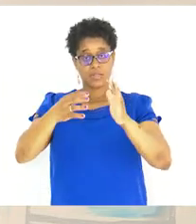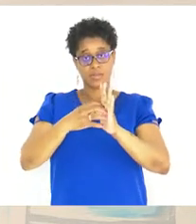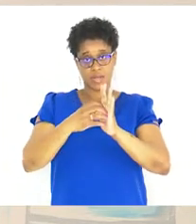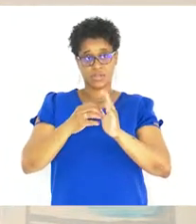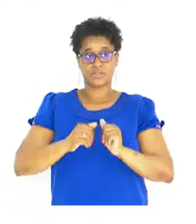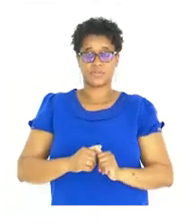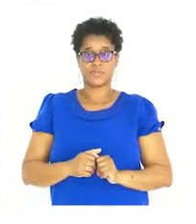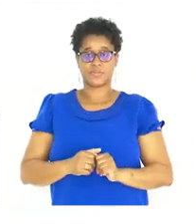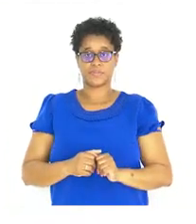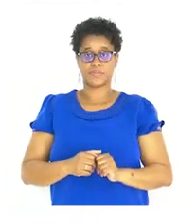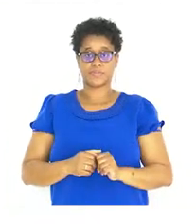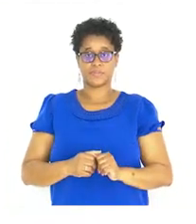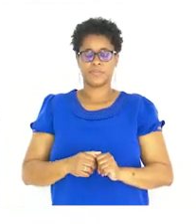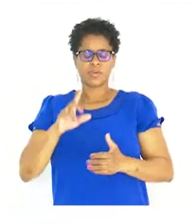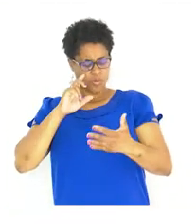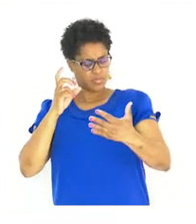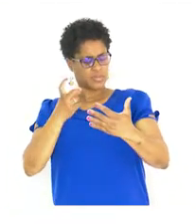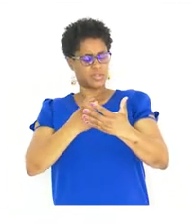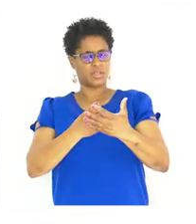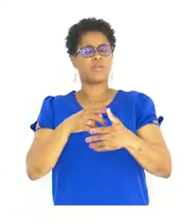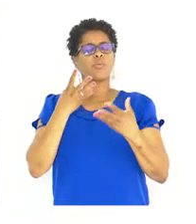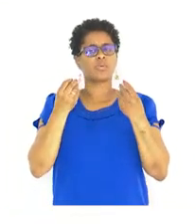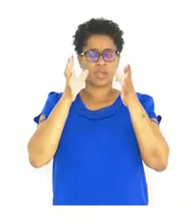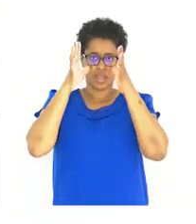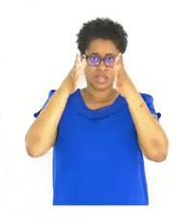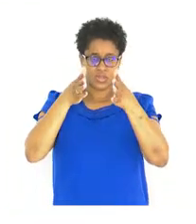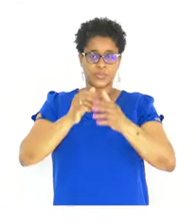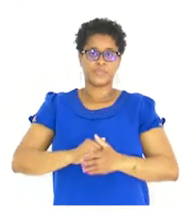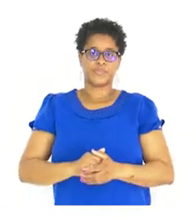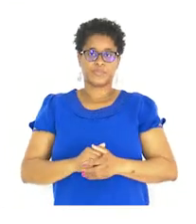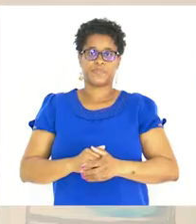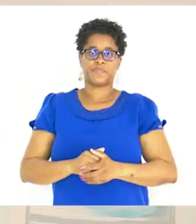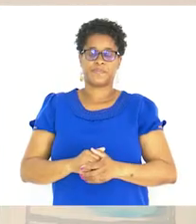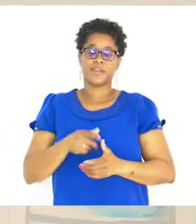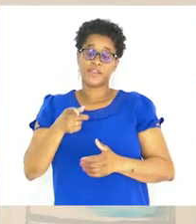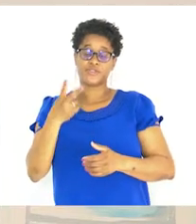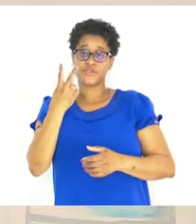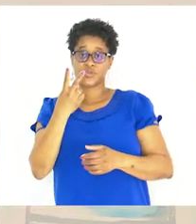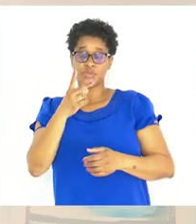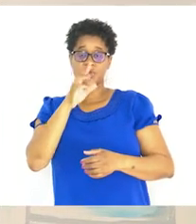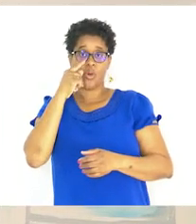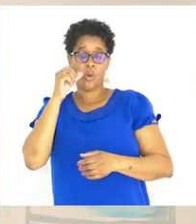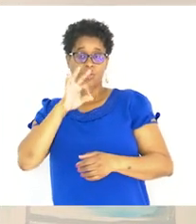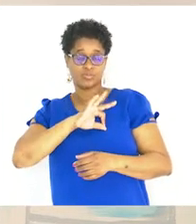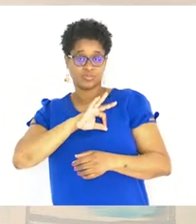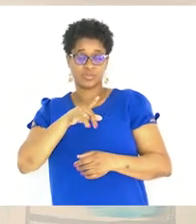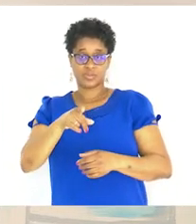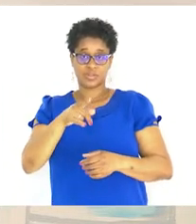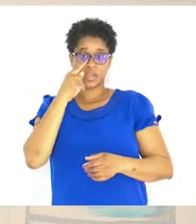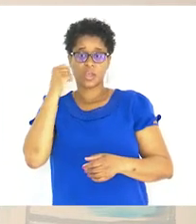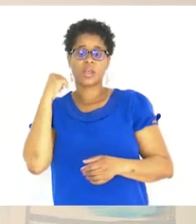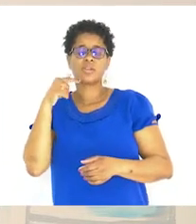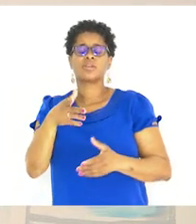imagem Observem Observem com muita atenção Portanto Esses dois senhores Eles são?